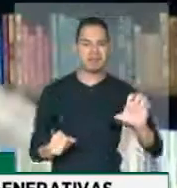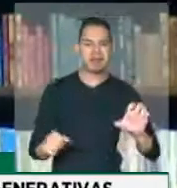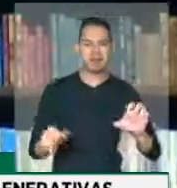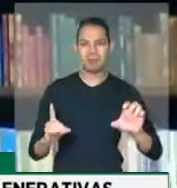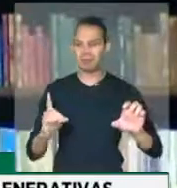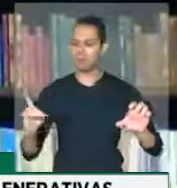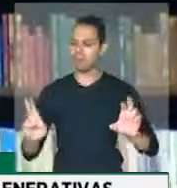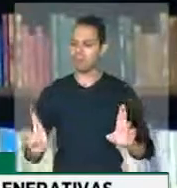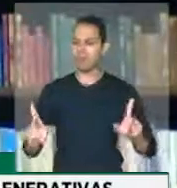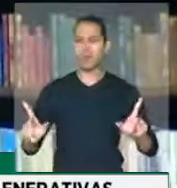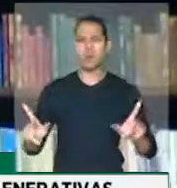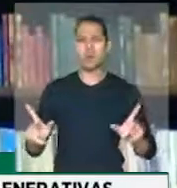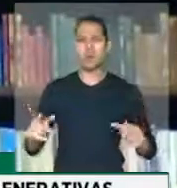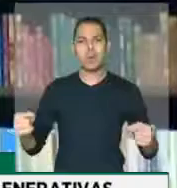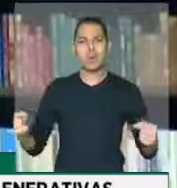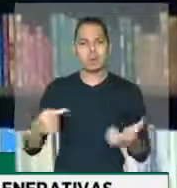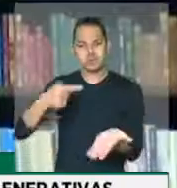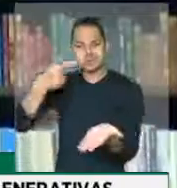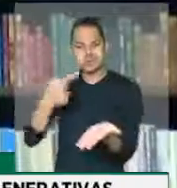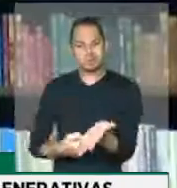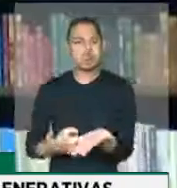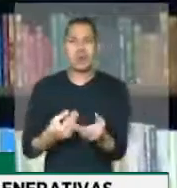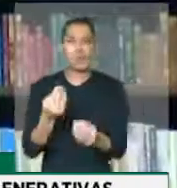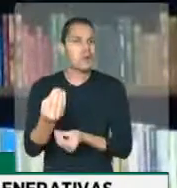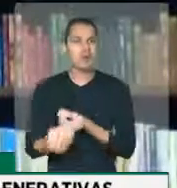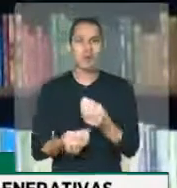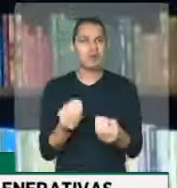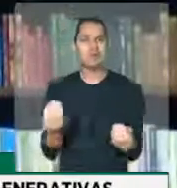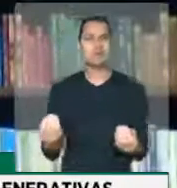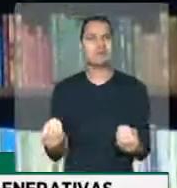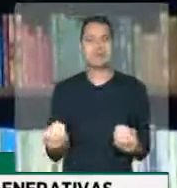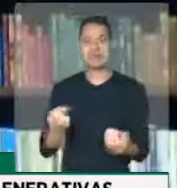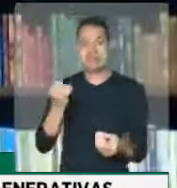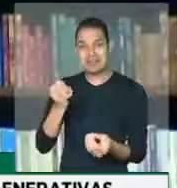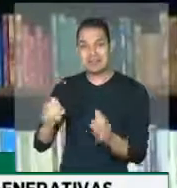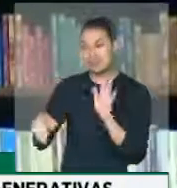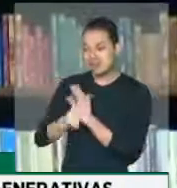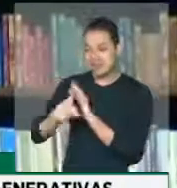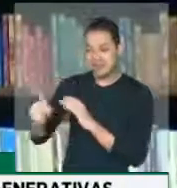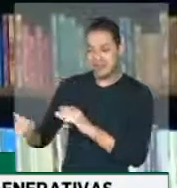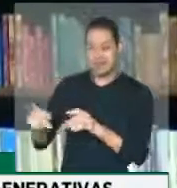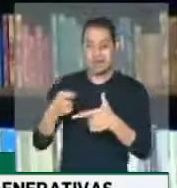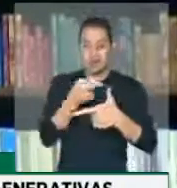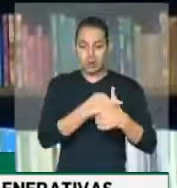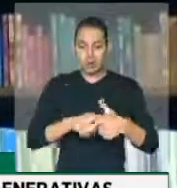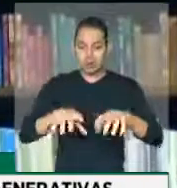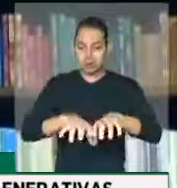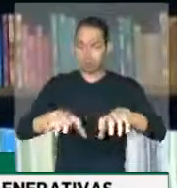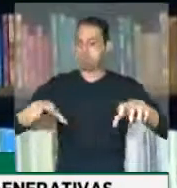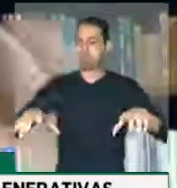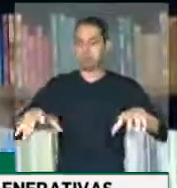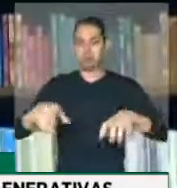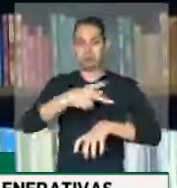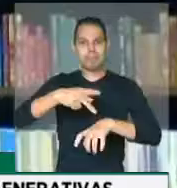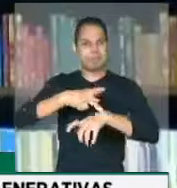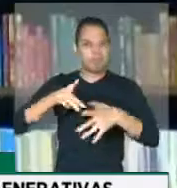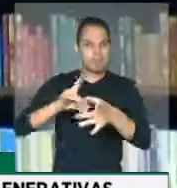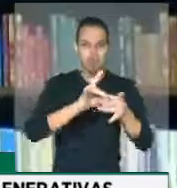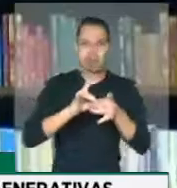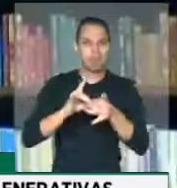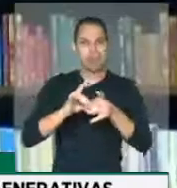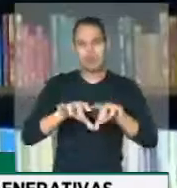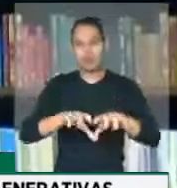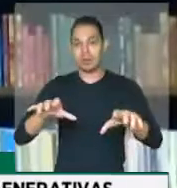que pacto poderia ser formado se ele próprio divide o país dizendo tubaína